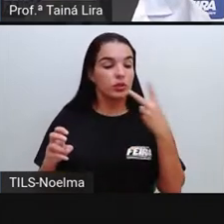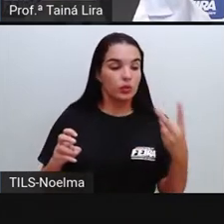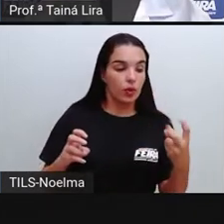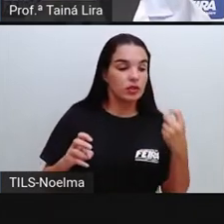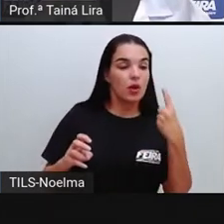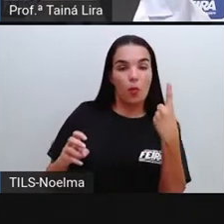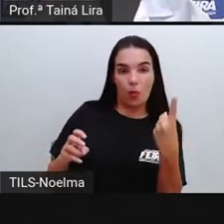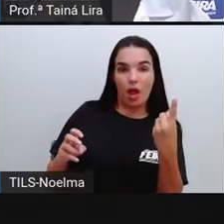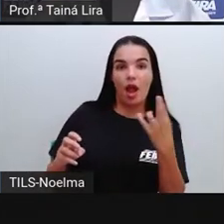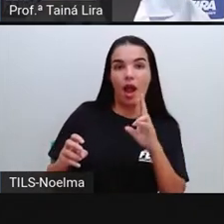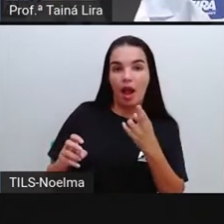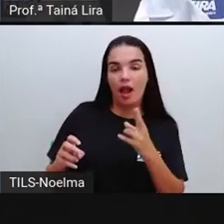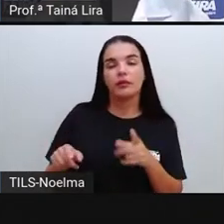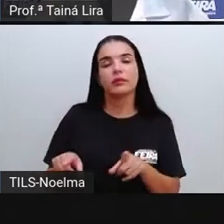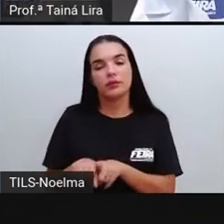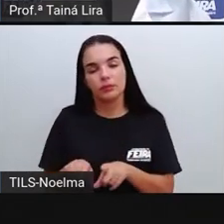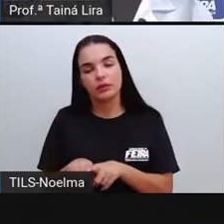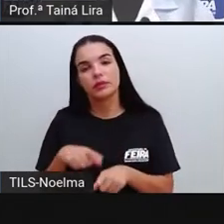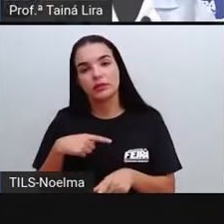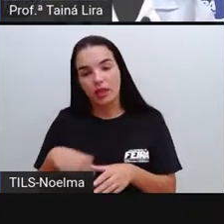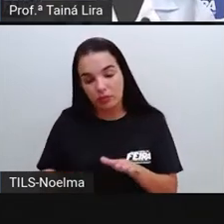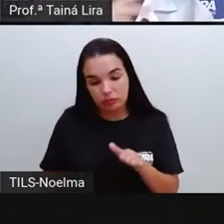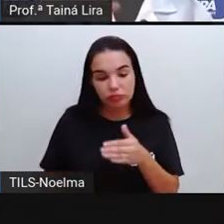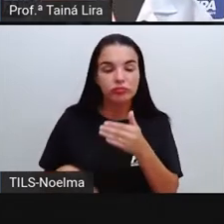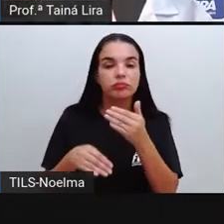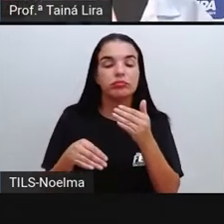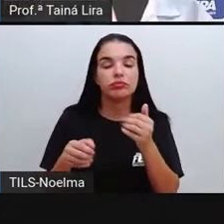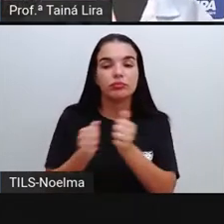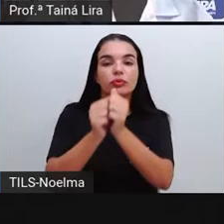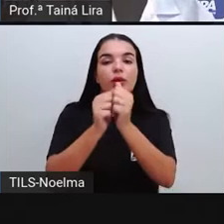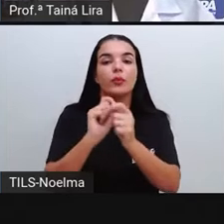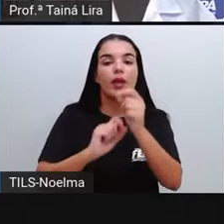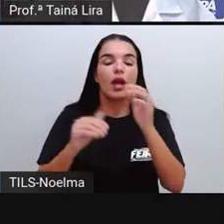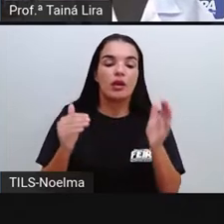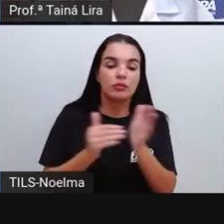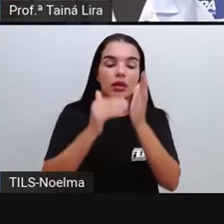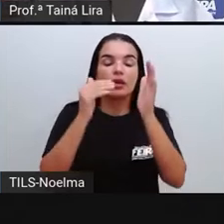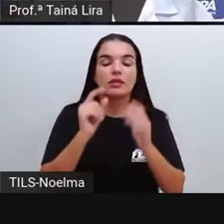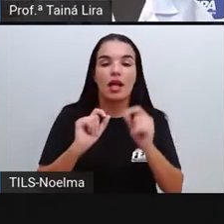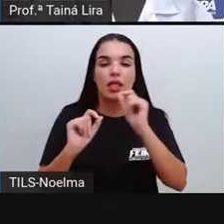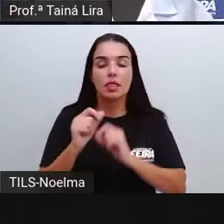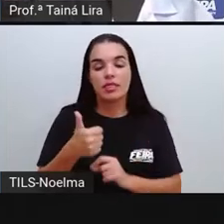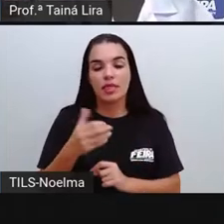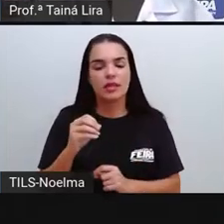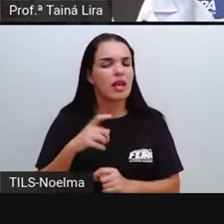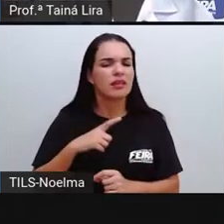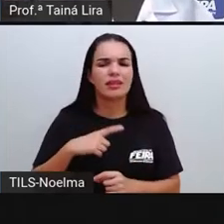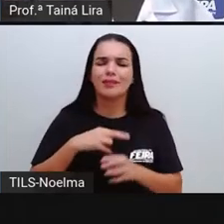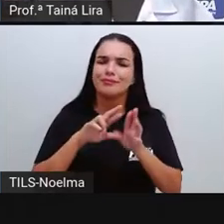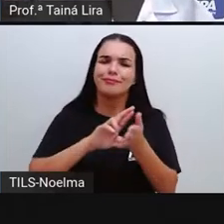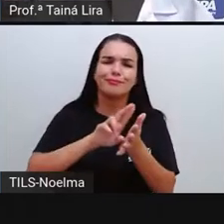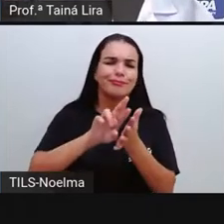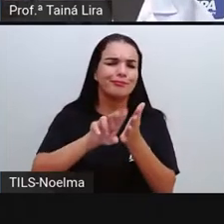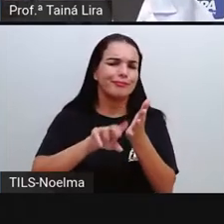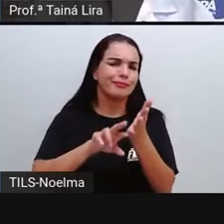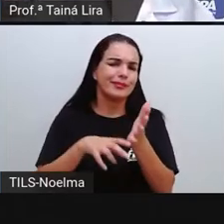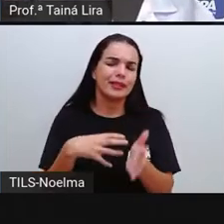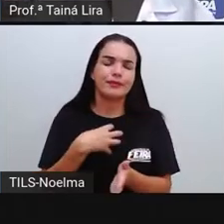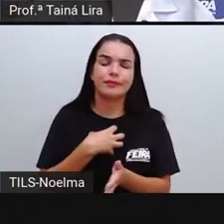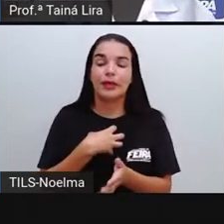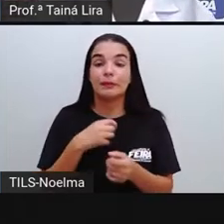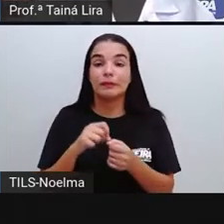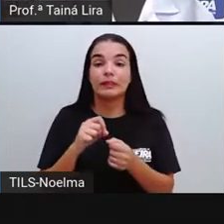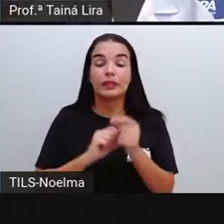Também vamos chegar nos 10 reais. Então, existem diversas maneiras de a gente formar ali o valor de 10